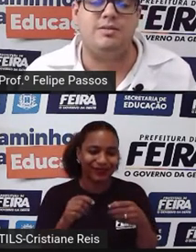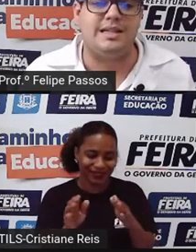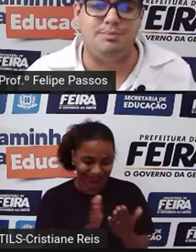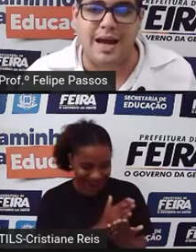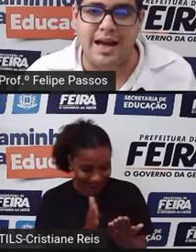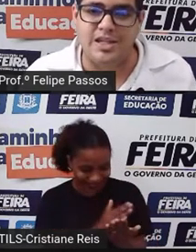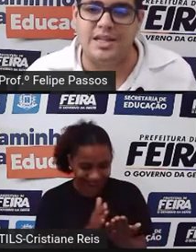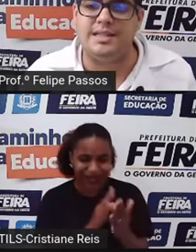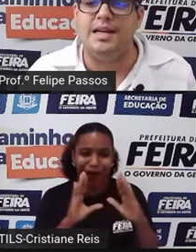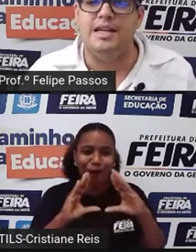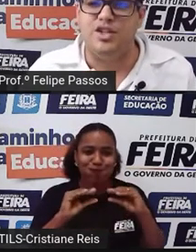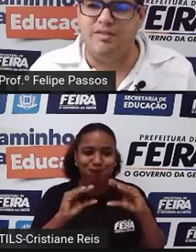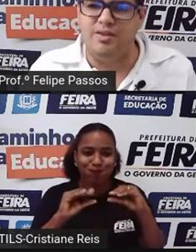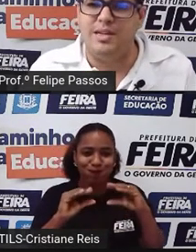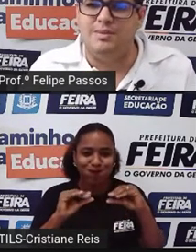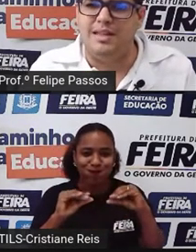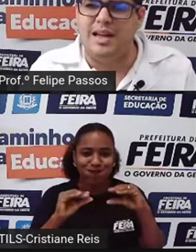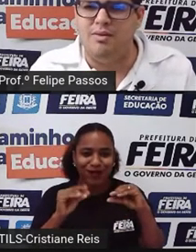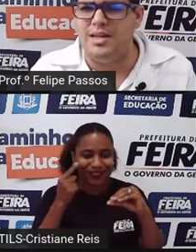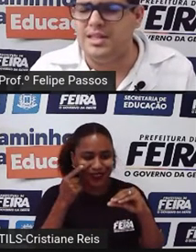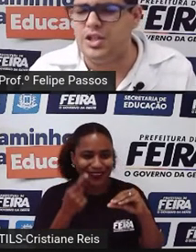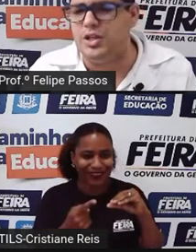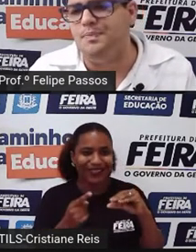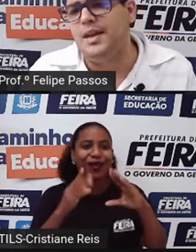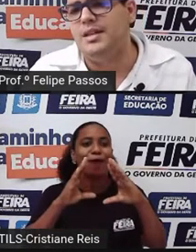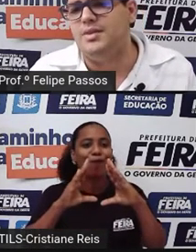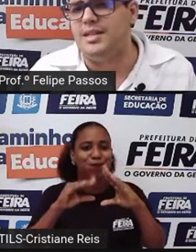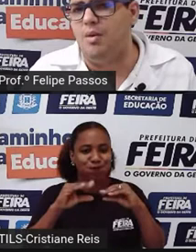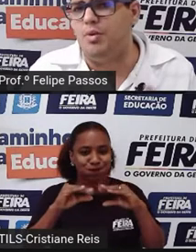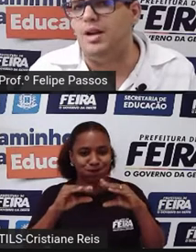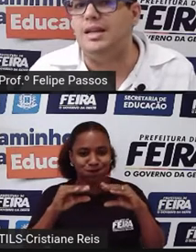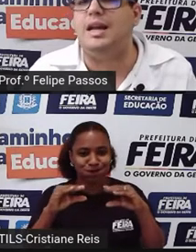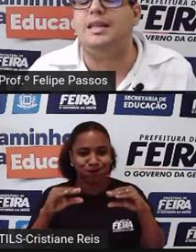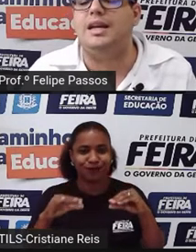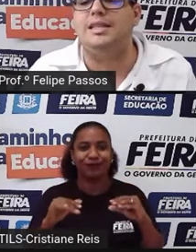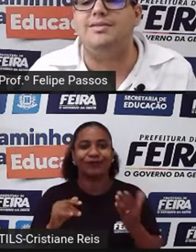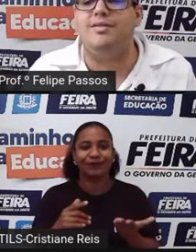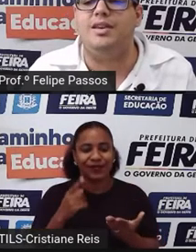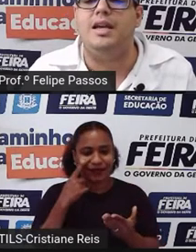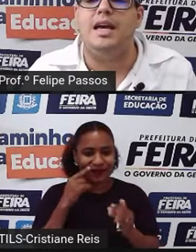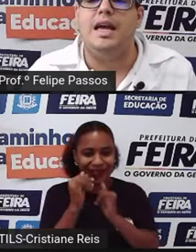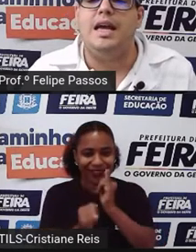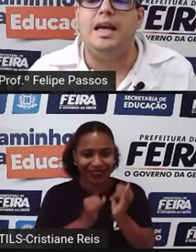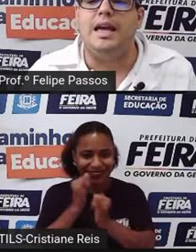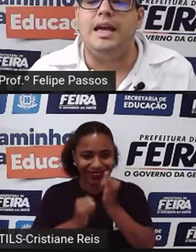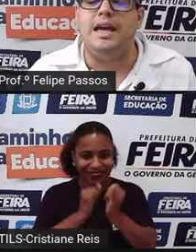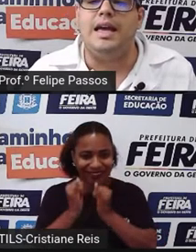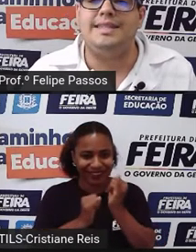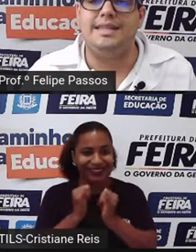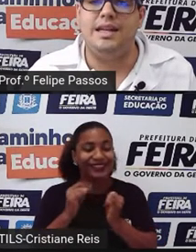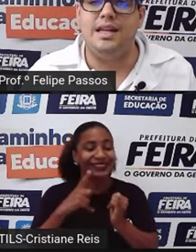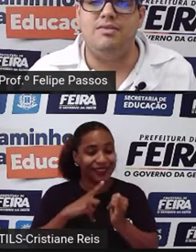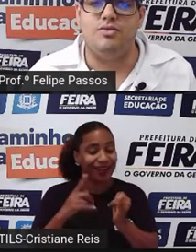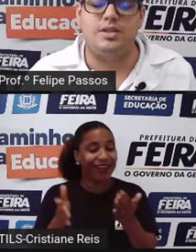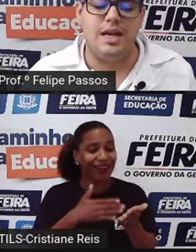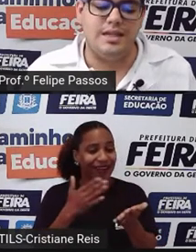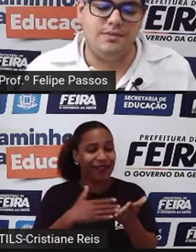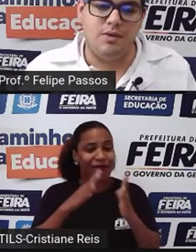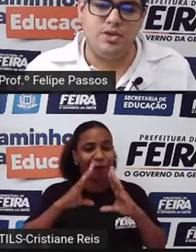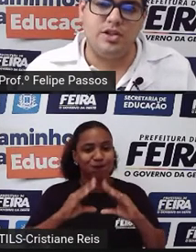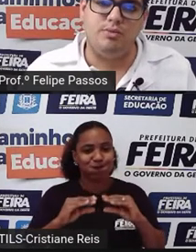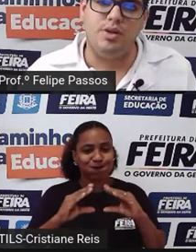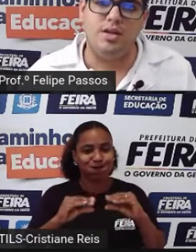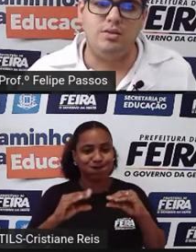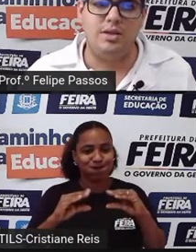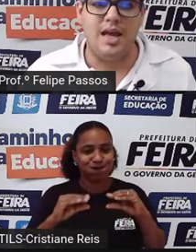ali mexendo nas páginas. Já viu esse material? Existe. Se você der uma procurada aí na internet, você vai ver. Esses livros, eles